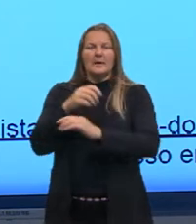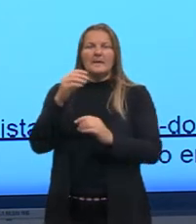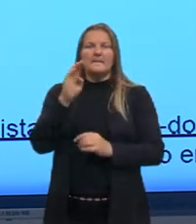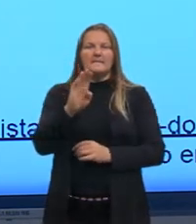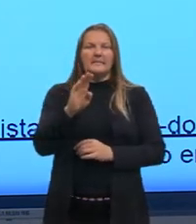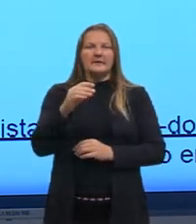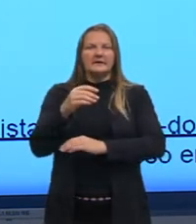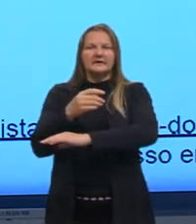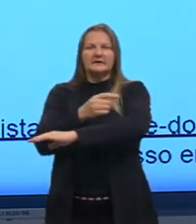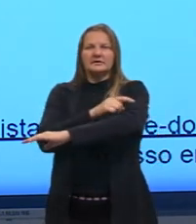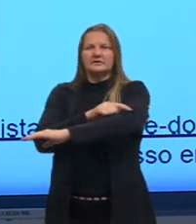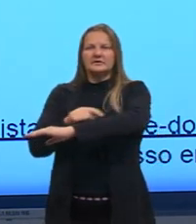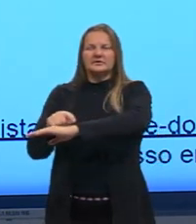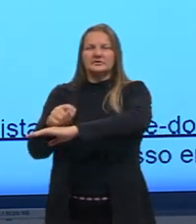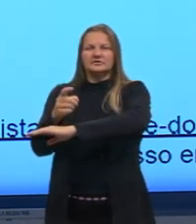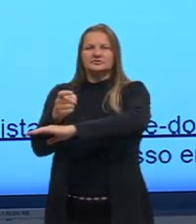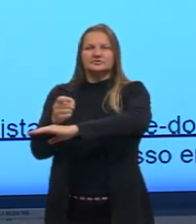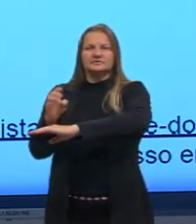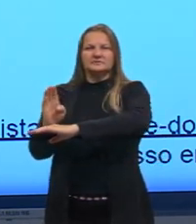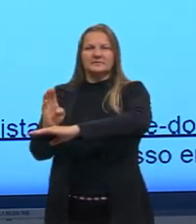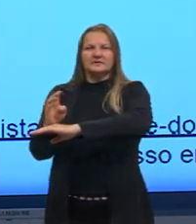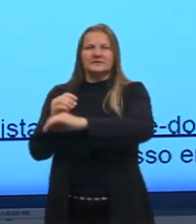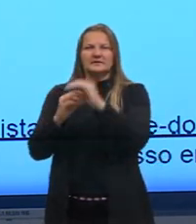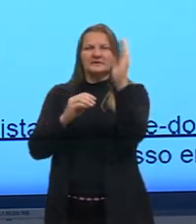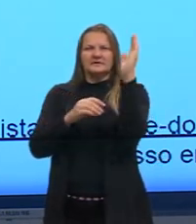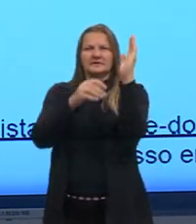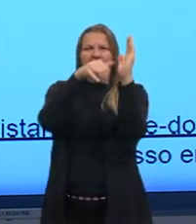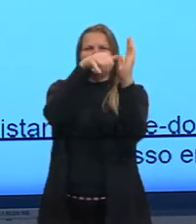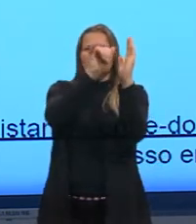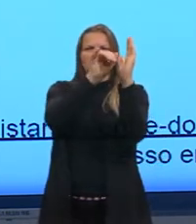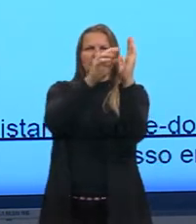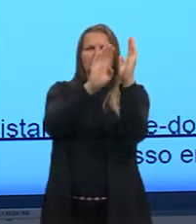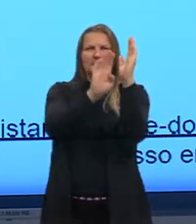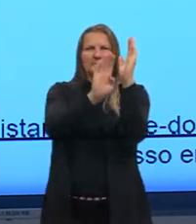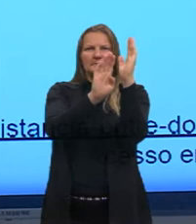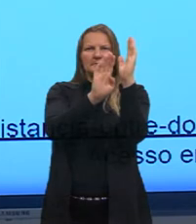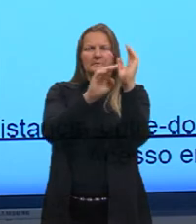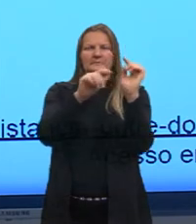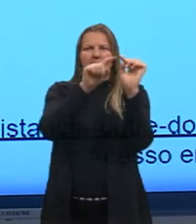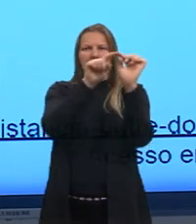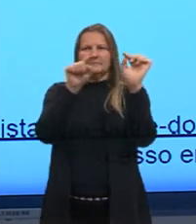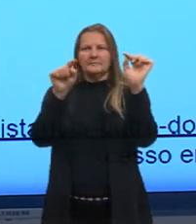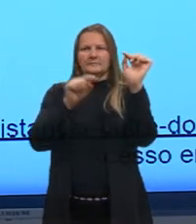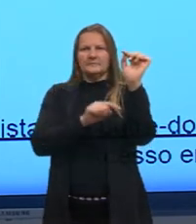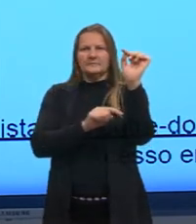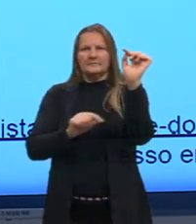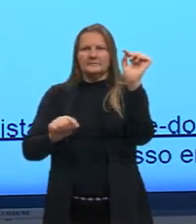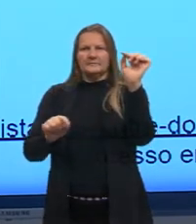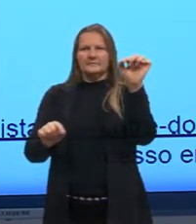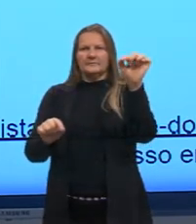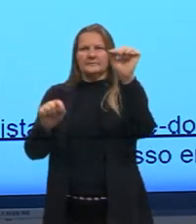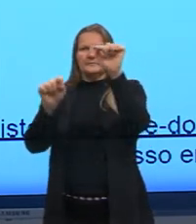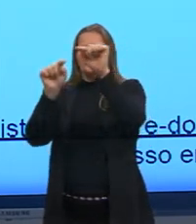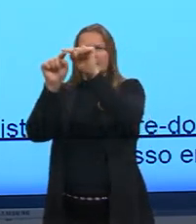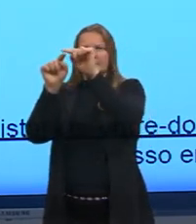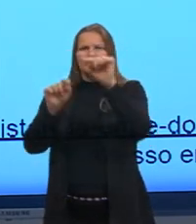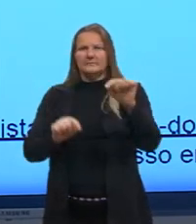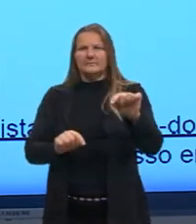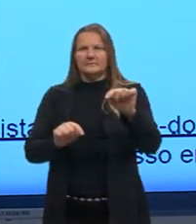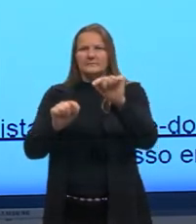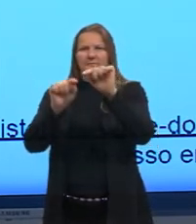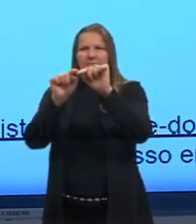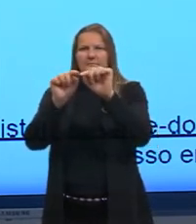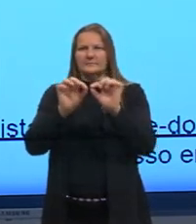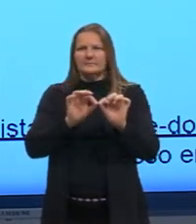ordenado XB, YB. O que que nós conseguimos observar? Que houve uma variação no eixo